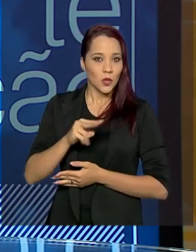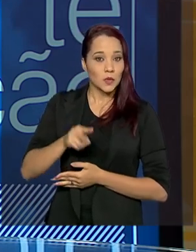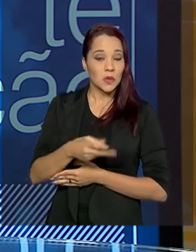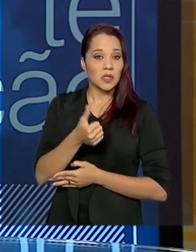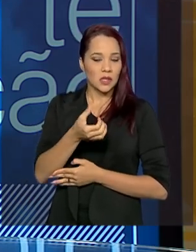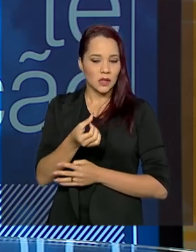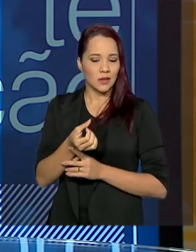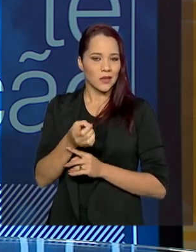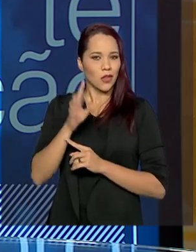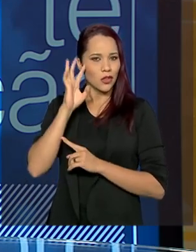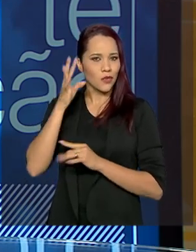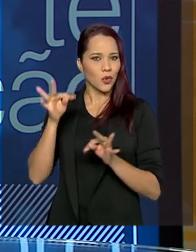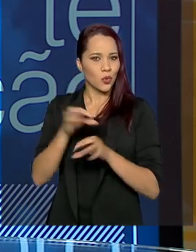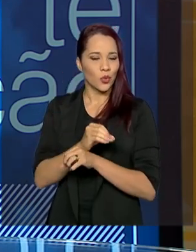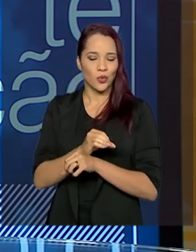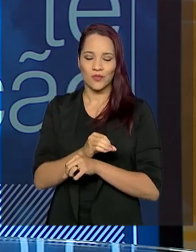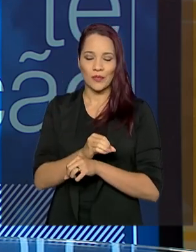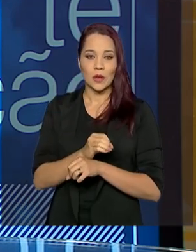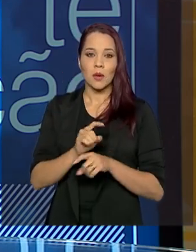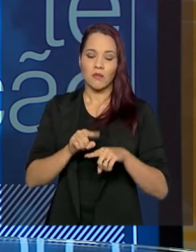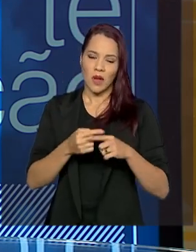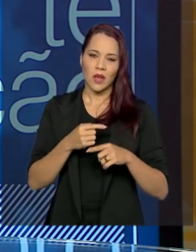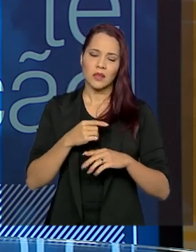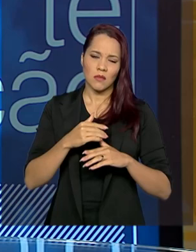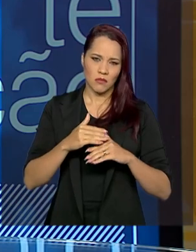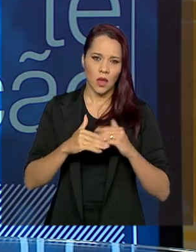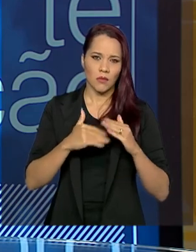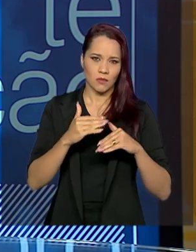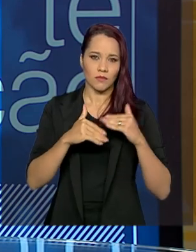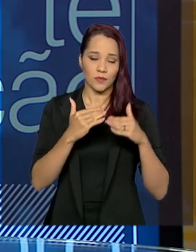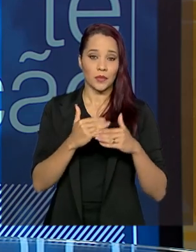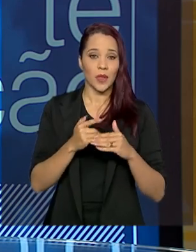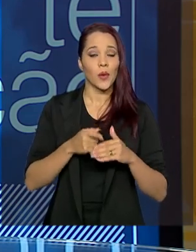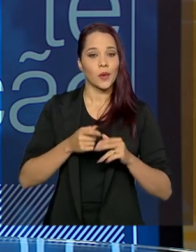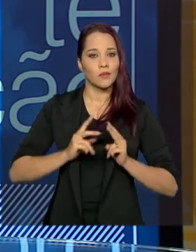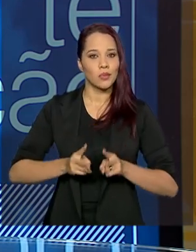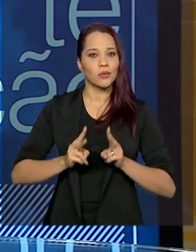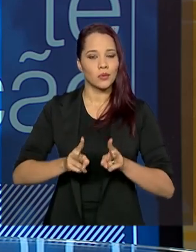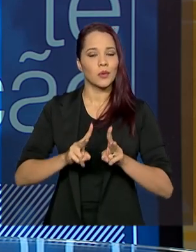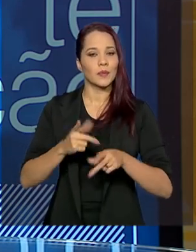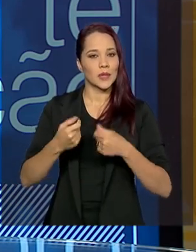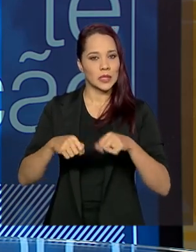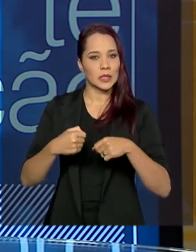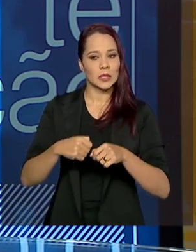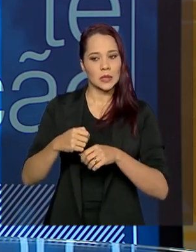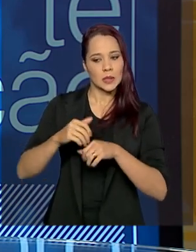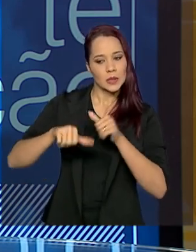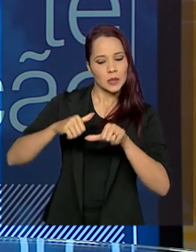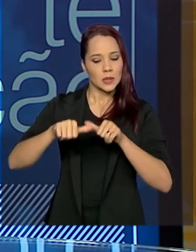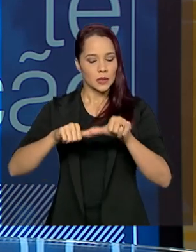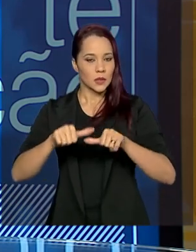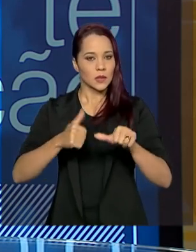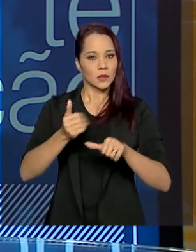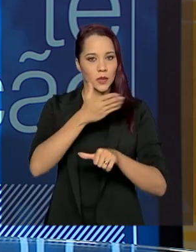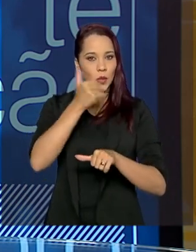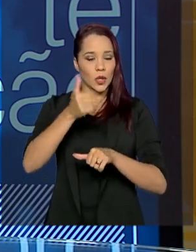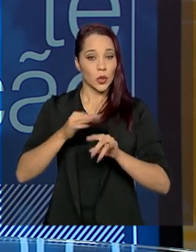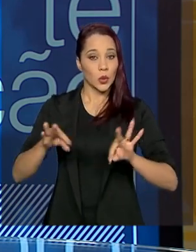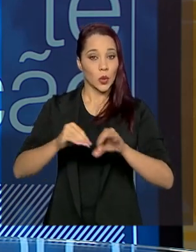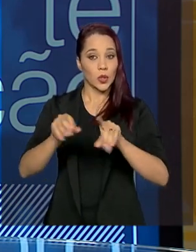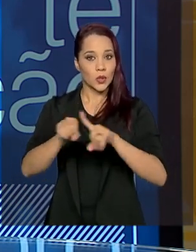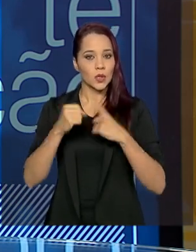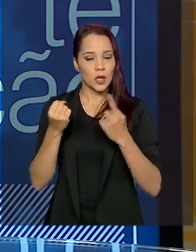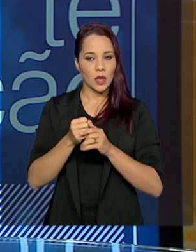está resolvido, mas que houve um avanço. Ou seja, é um contínuo que a gente tem que estar sempre aperfeiçoando, toda a sociedade